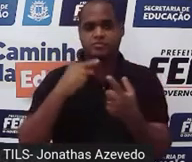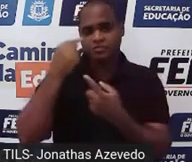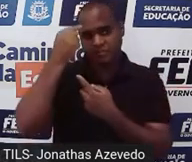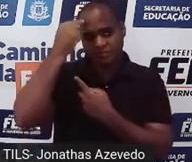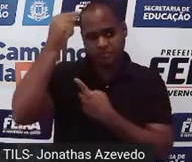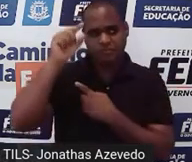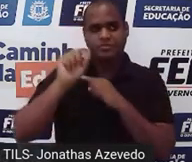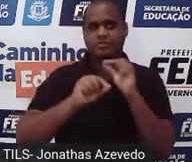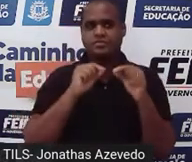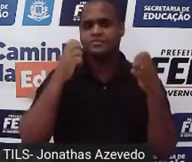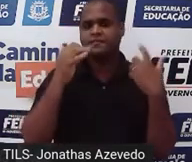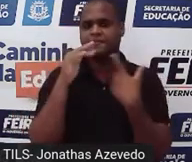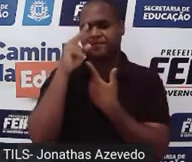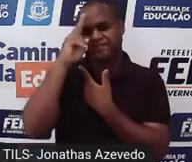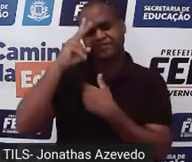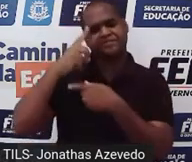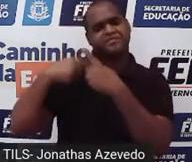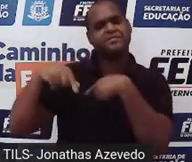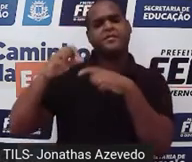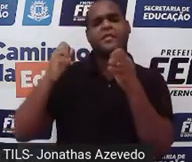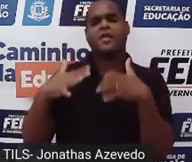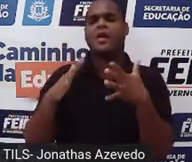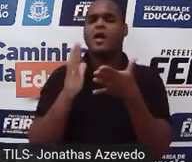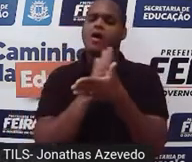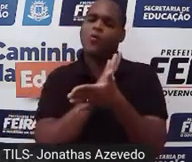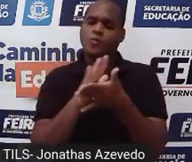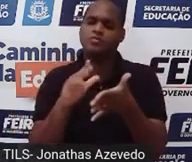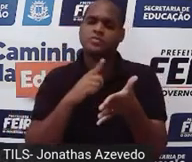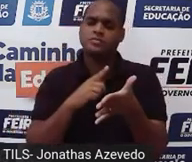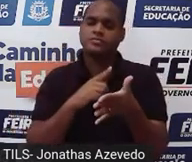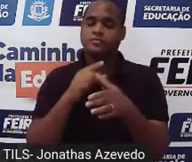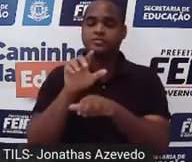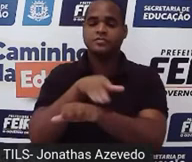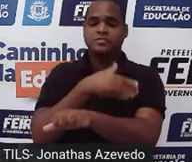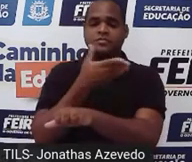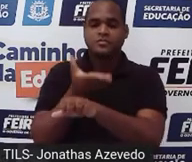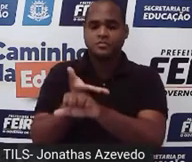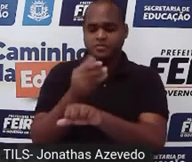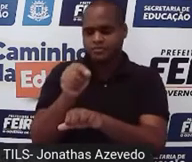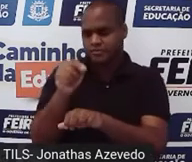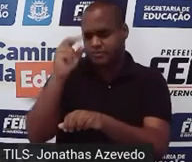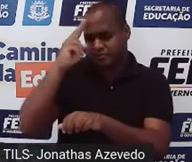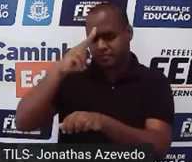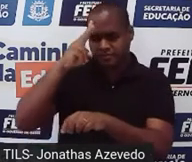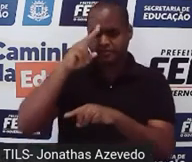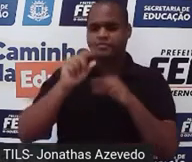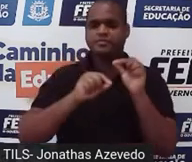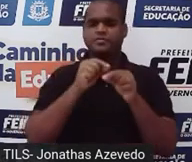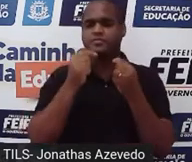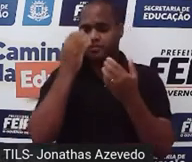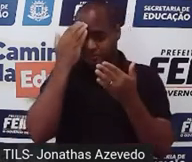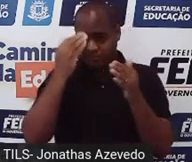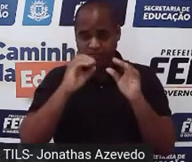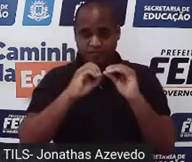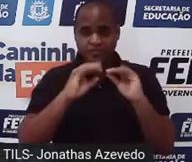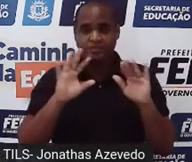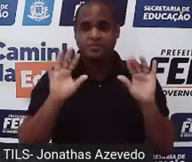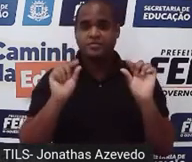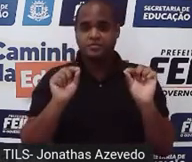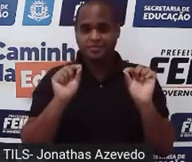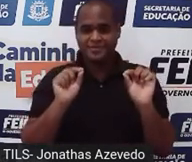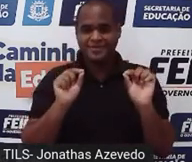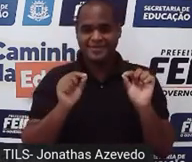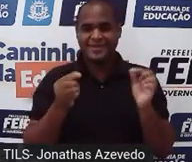relembrar algumas coisinhas. Então, até esse momento do que foi relembrado, o quanto você entendeu, a gente